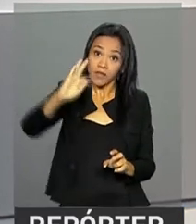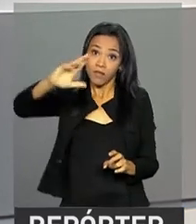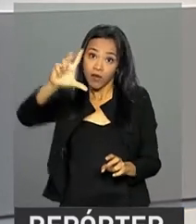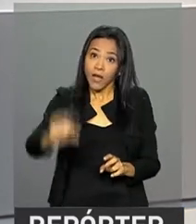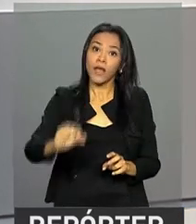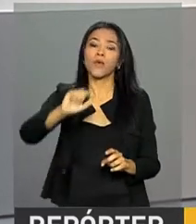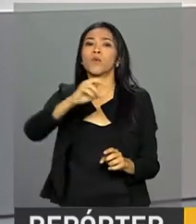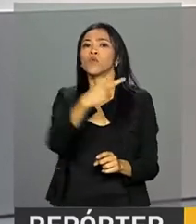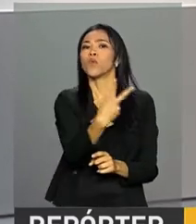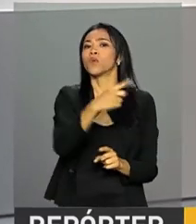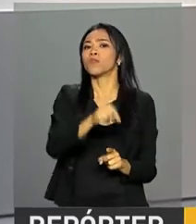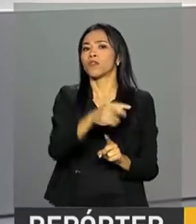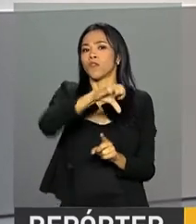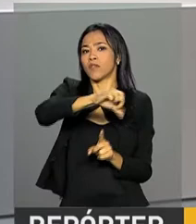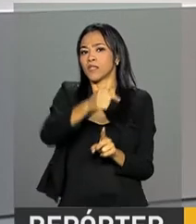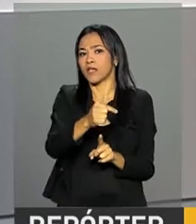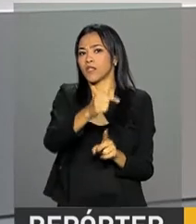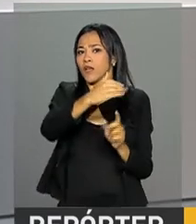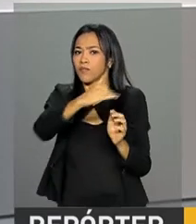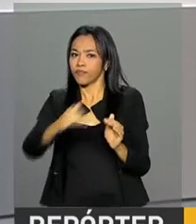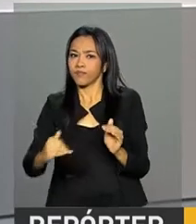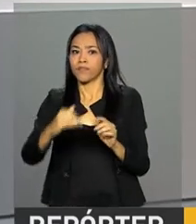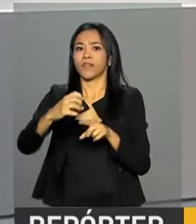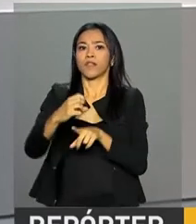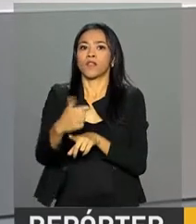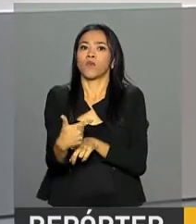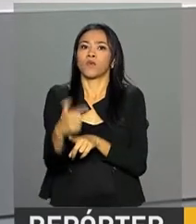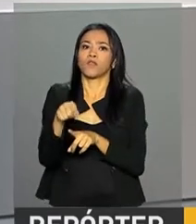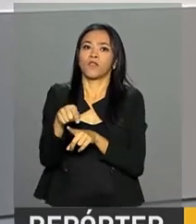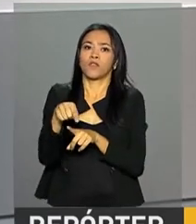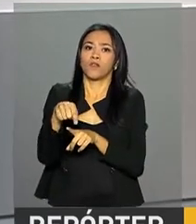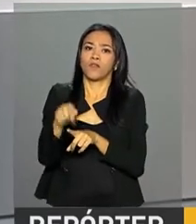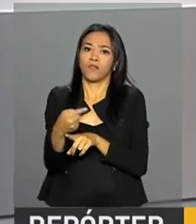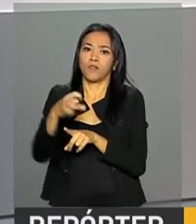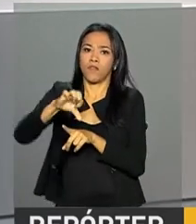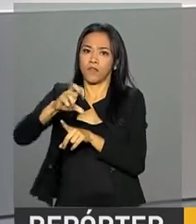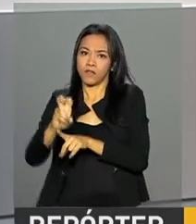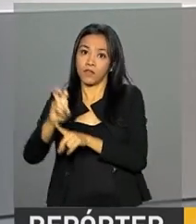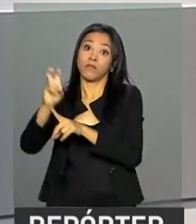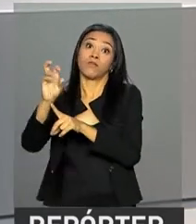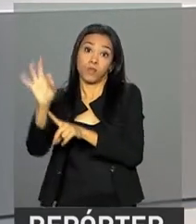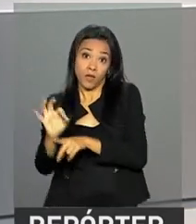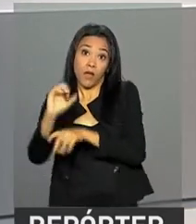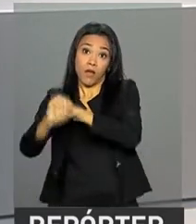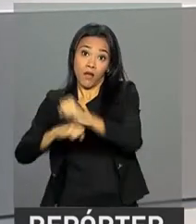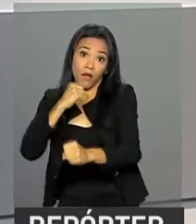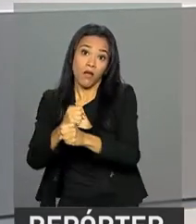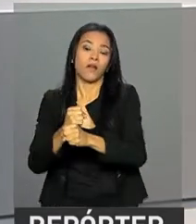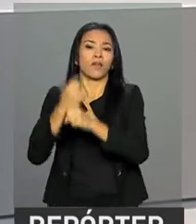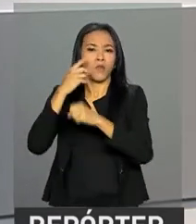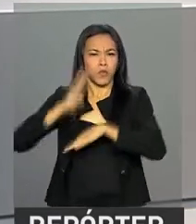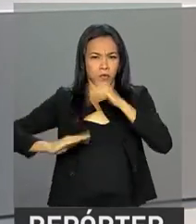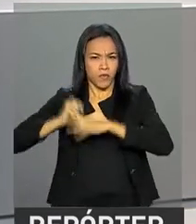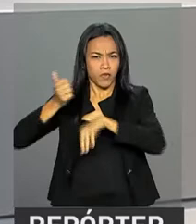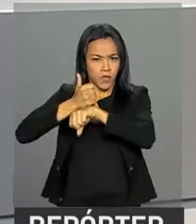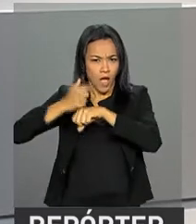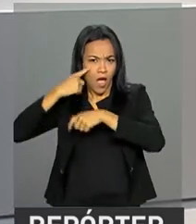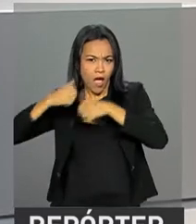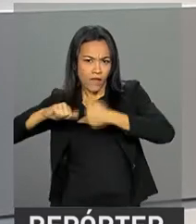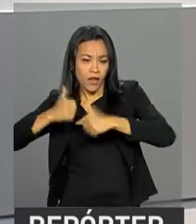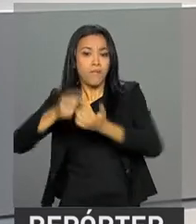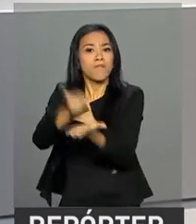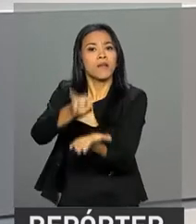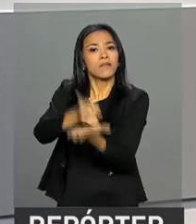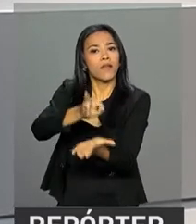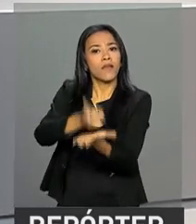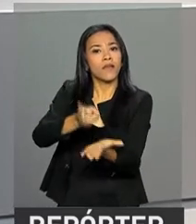de 2,97 para 2,95% ao ano. Analistas e investidores mantiveram a estimativa para a taxa